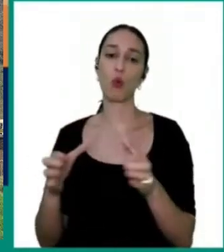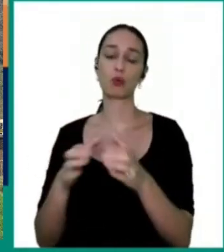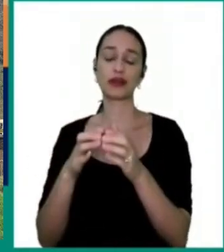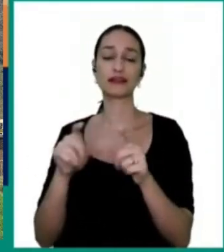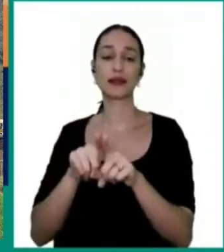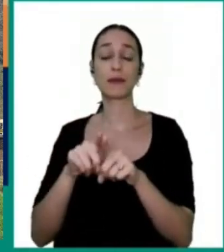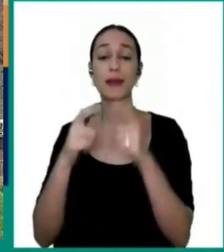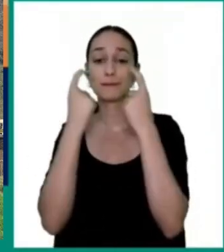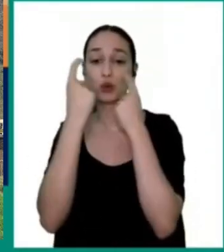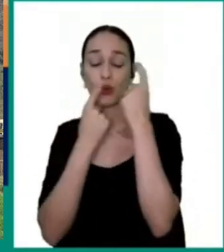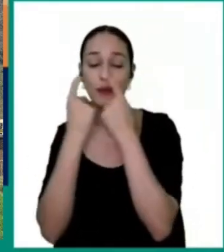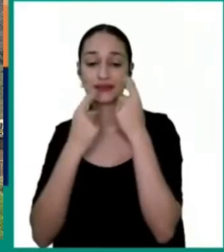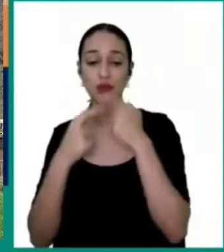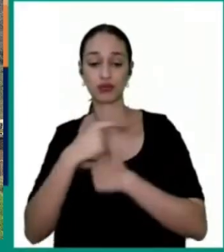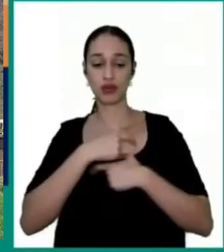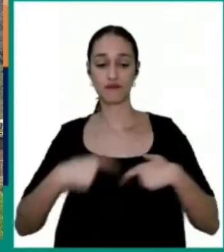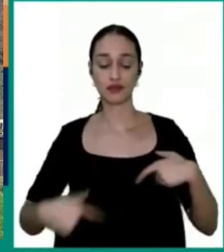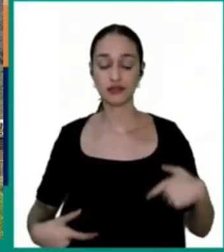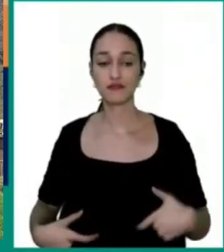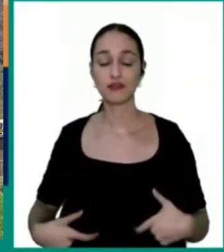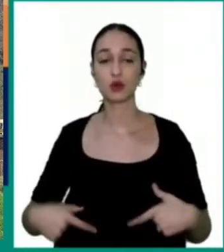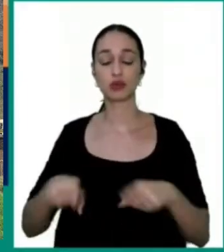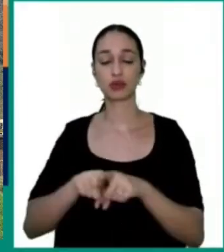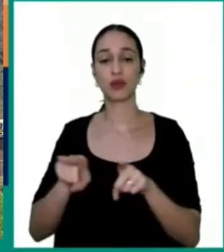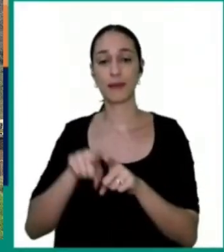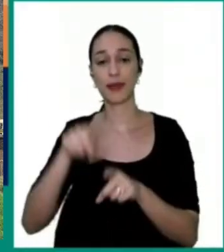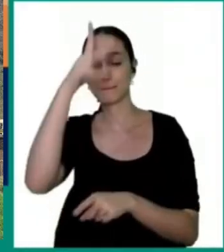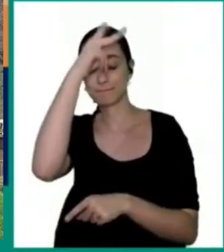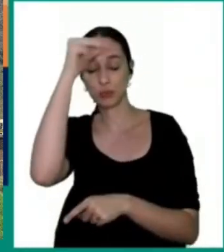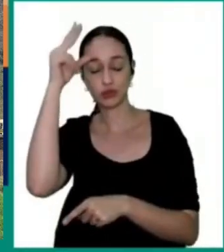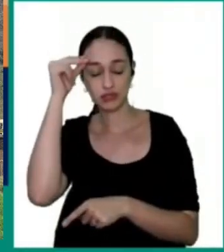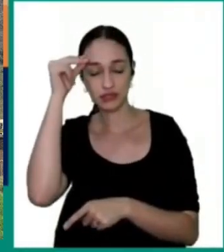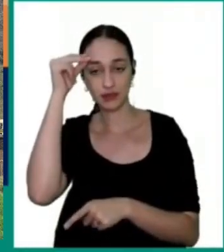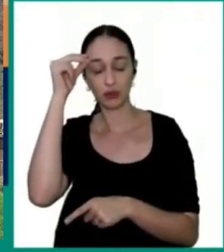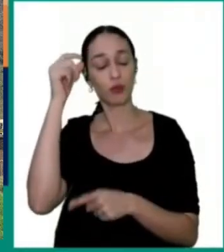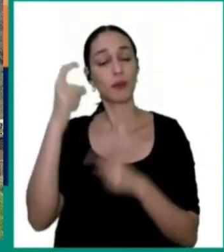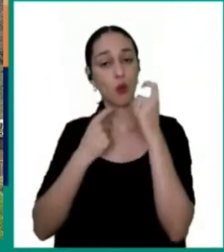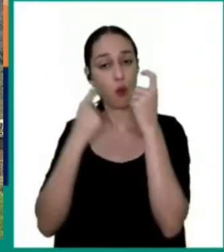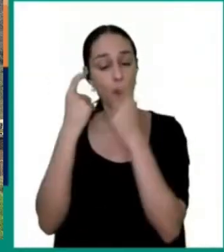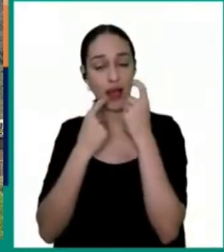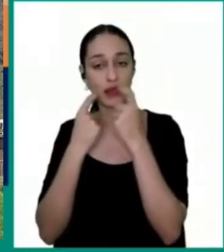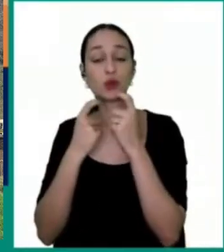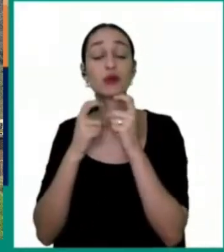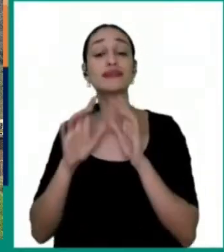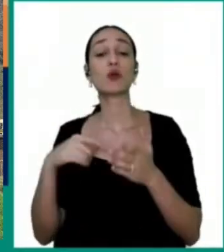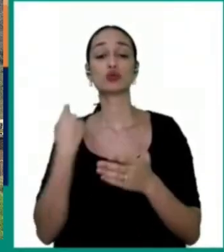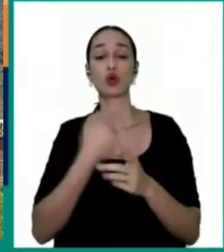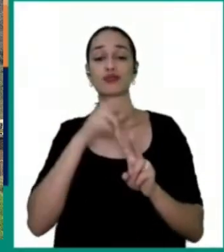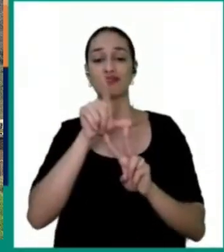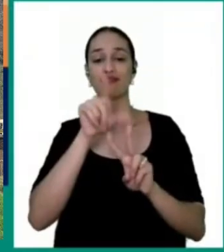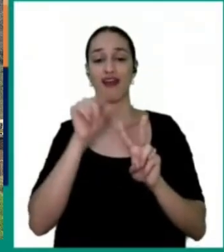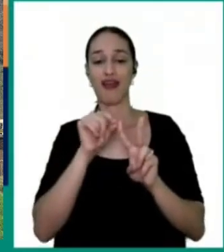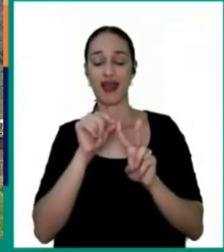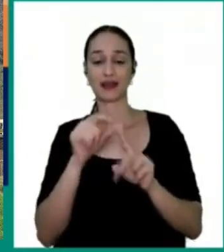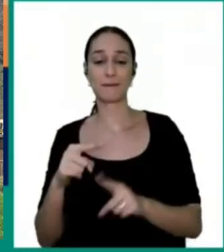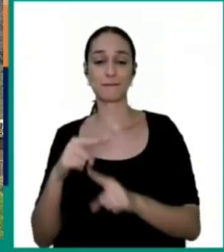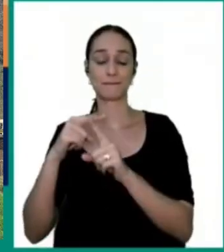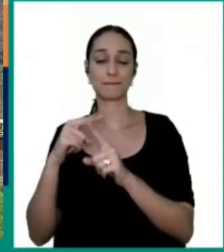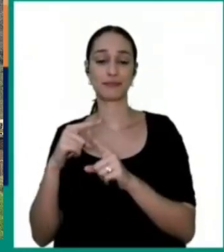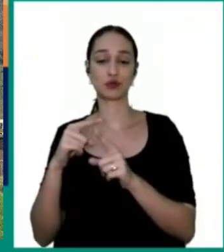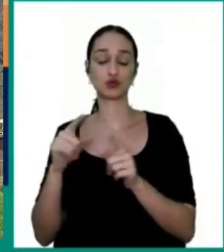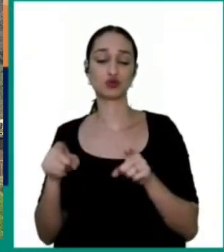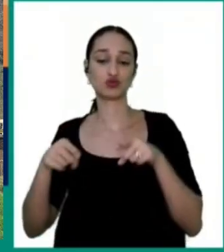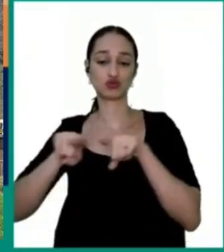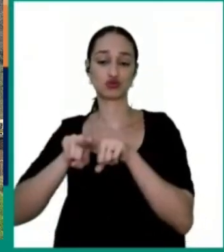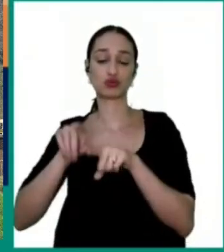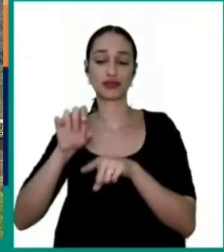inclusive defesa civil, procuradoria do município, a Vale, juntamente com a Samarco, voluntariamente se predispôs a resolver o